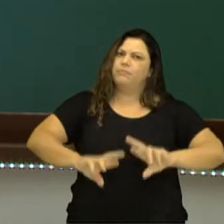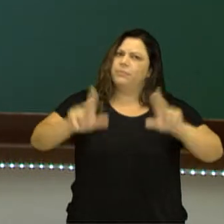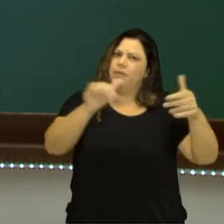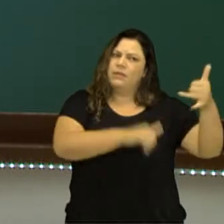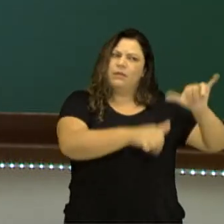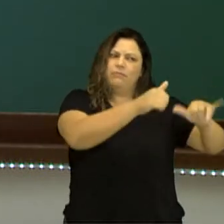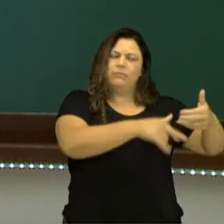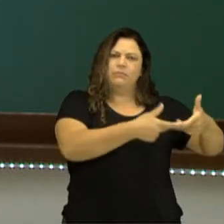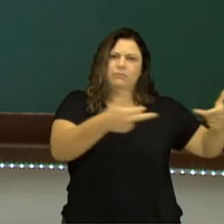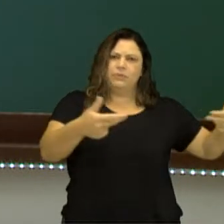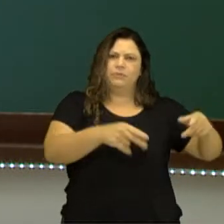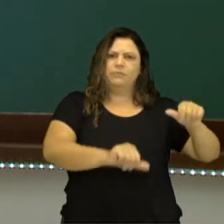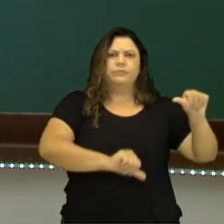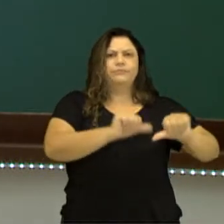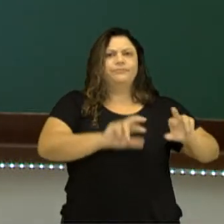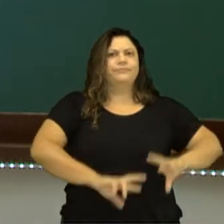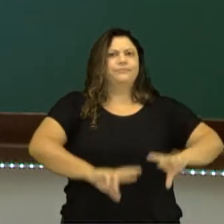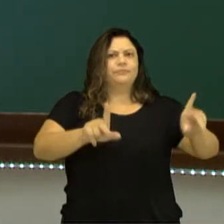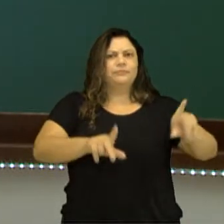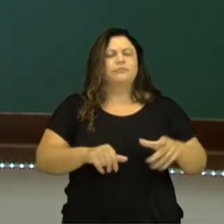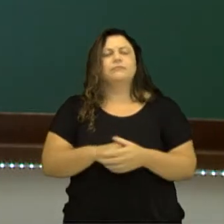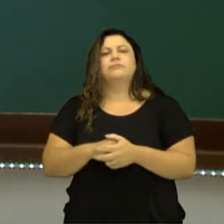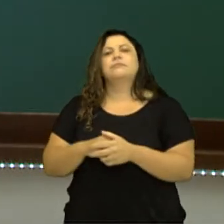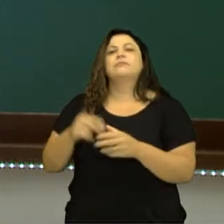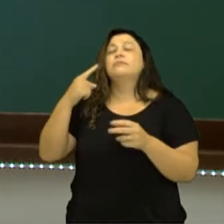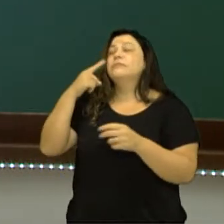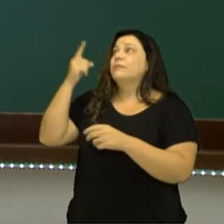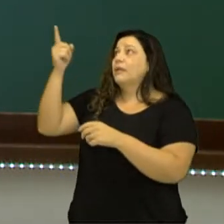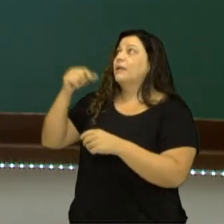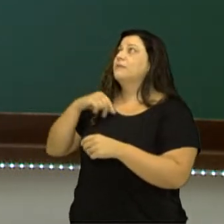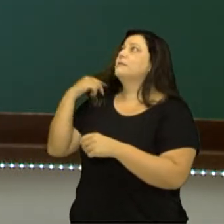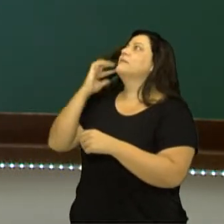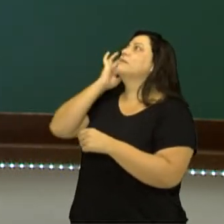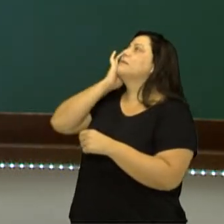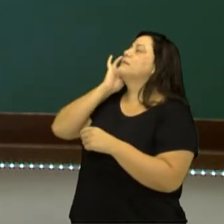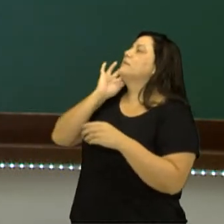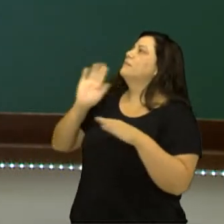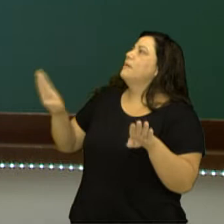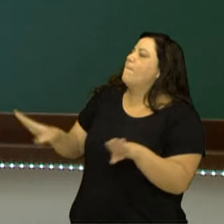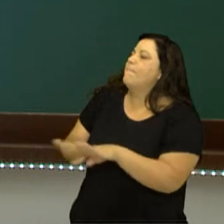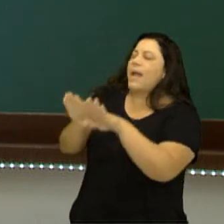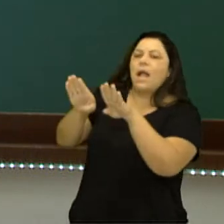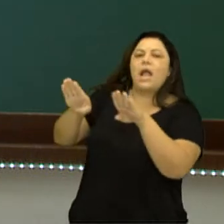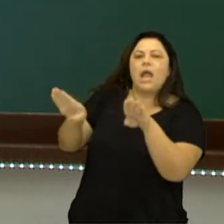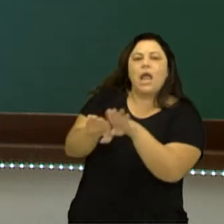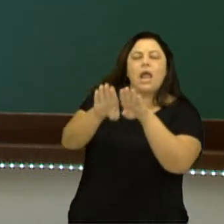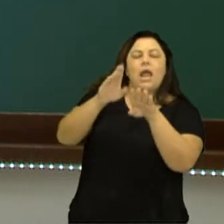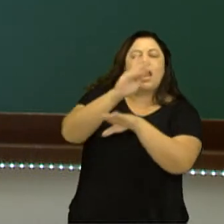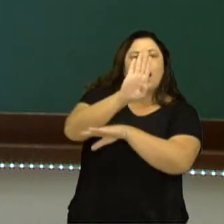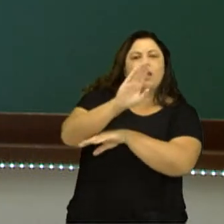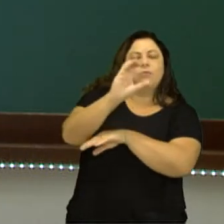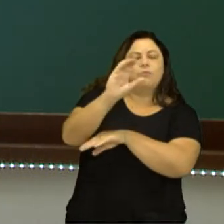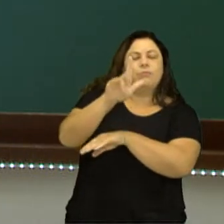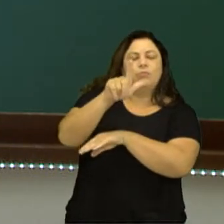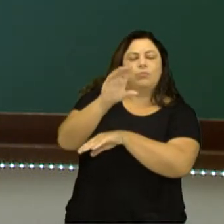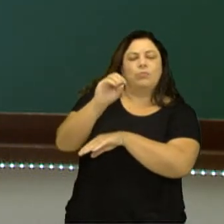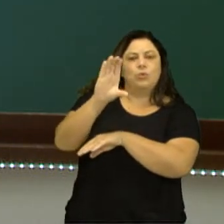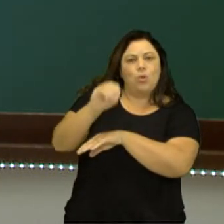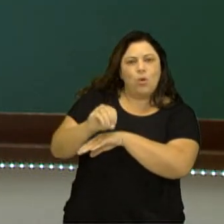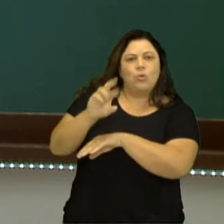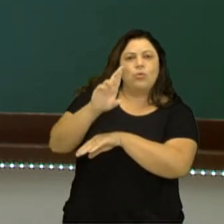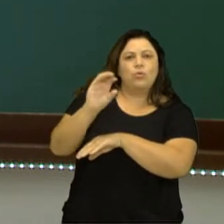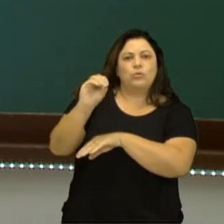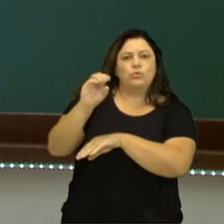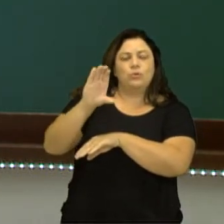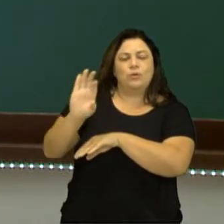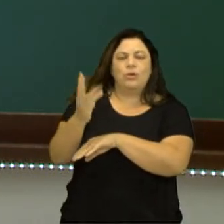As placas tectônicas, então, são grandes blocos rochosos que compõem a crosta. Então,